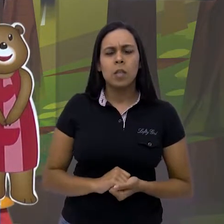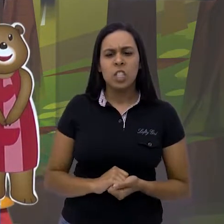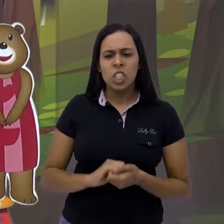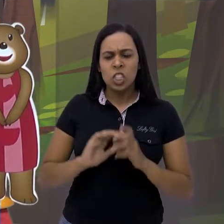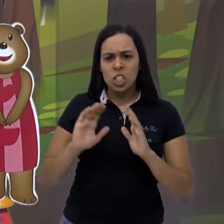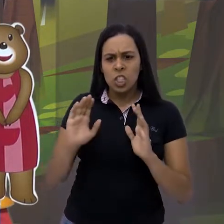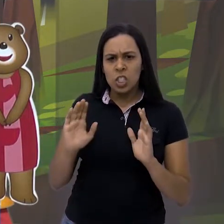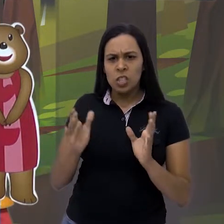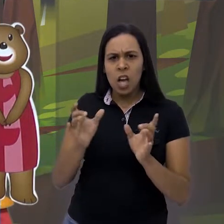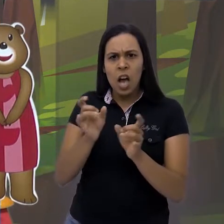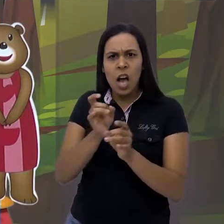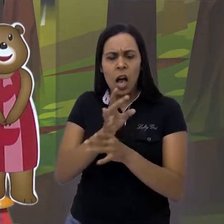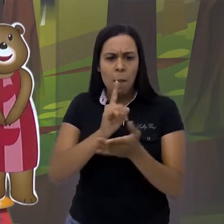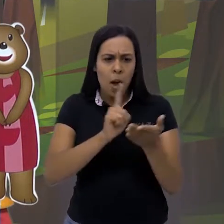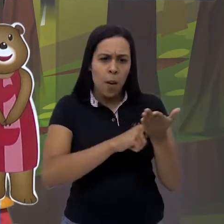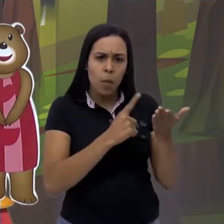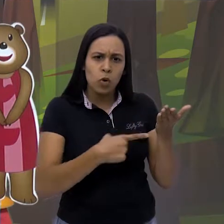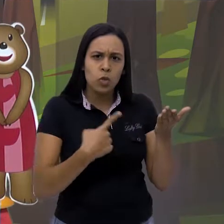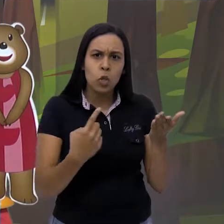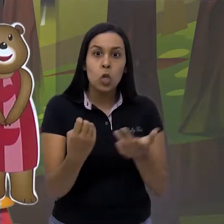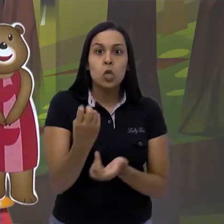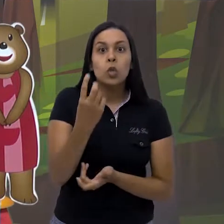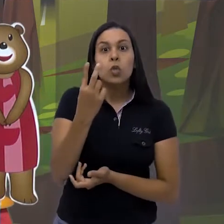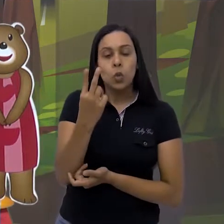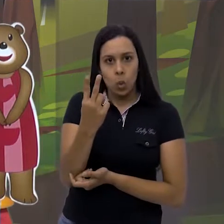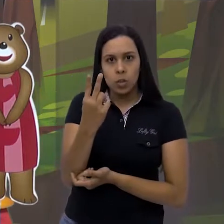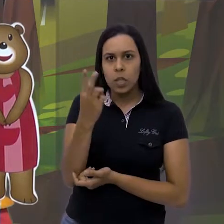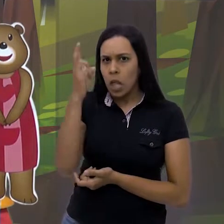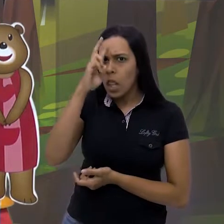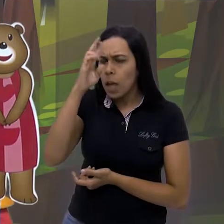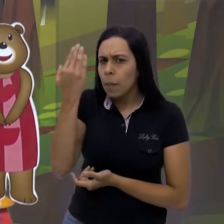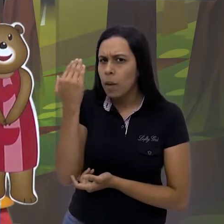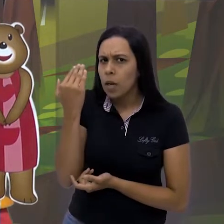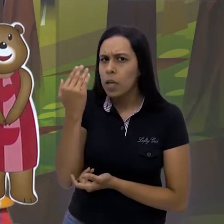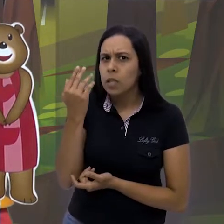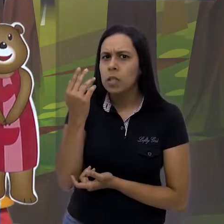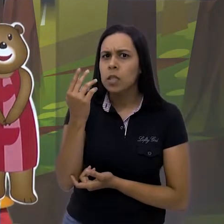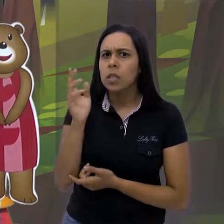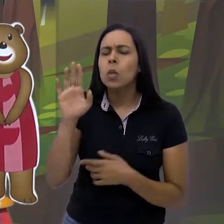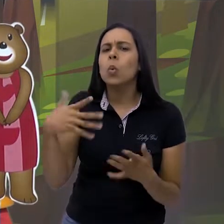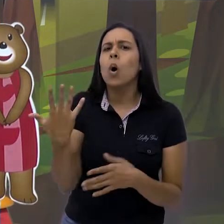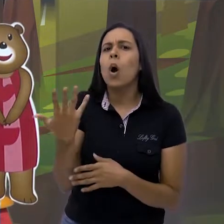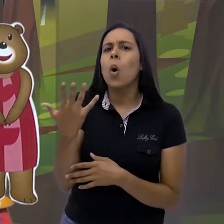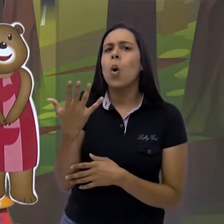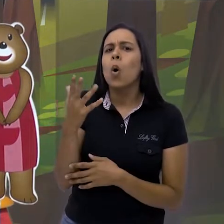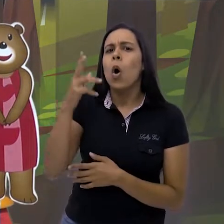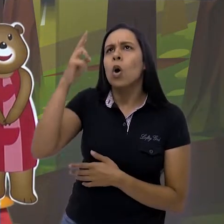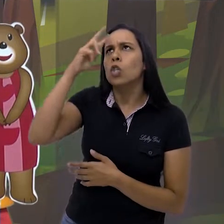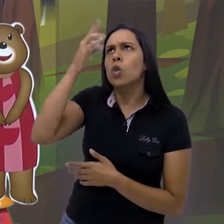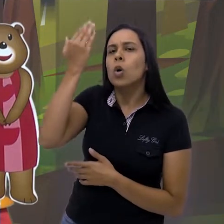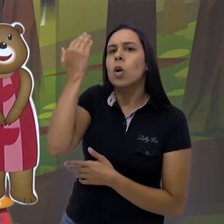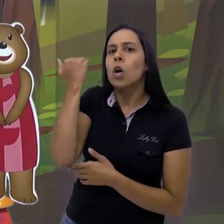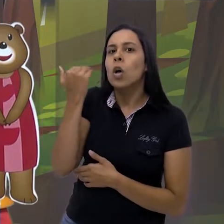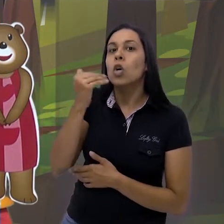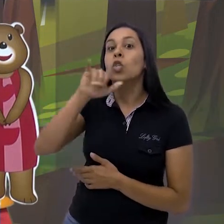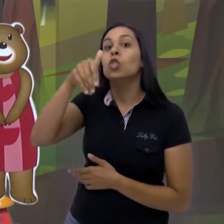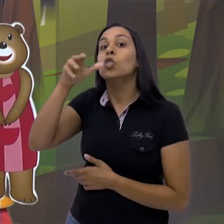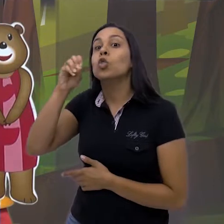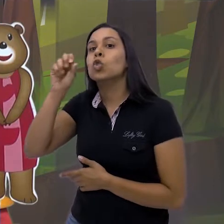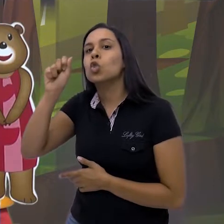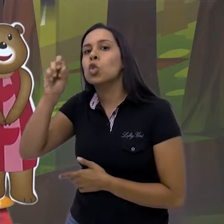terminamos agora a apostila de número 2, vocês lembram? Qual foi a última história que a gente viu? João